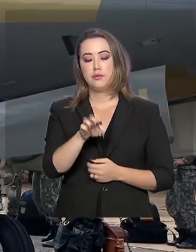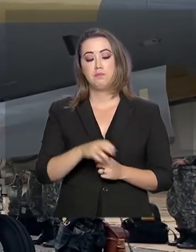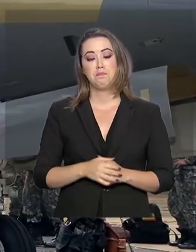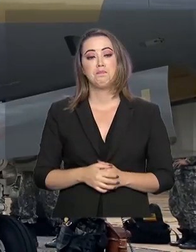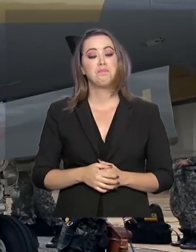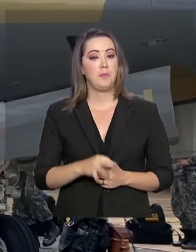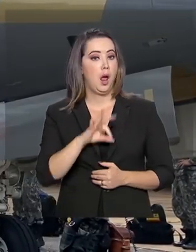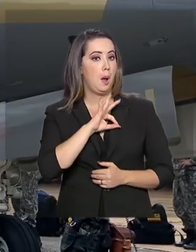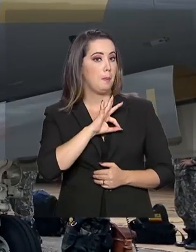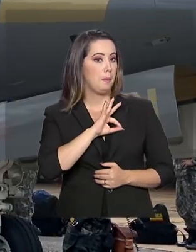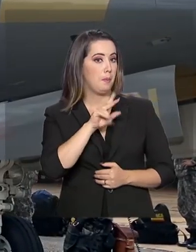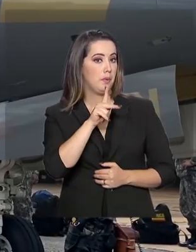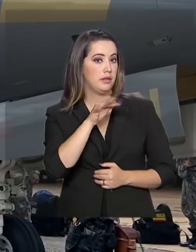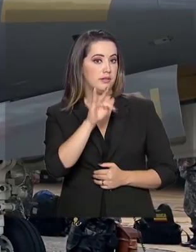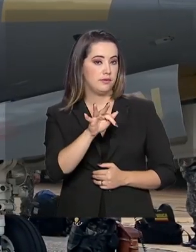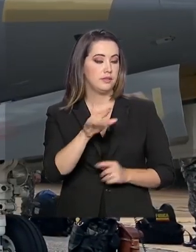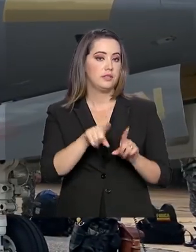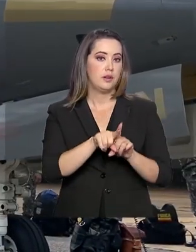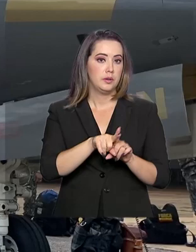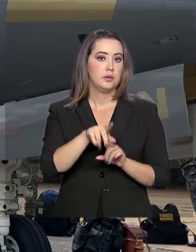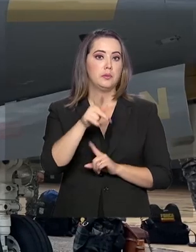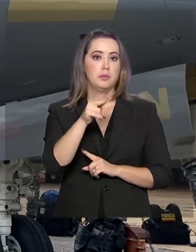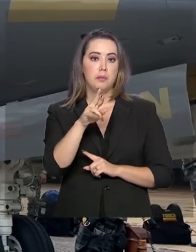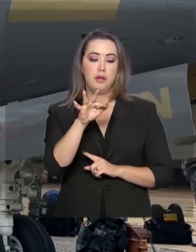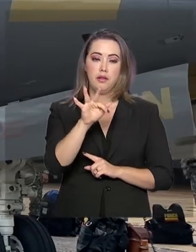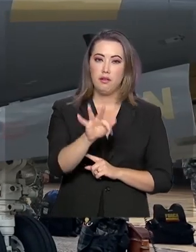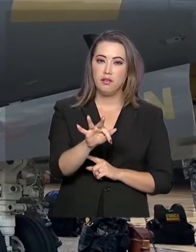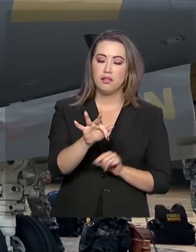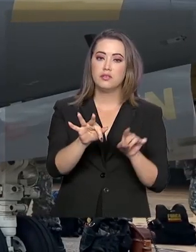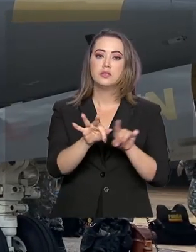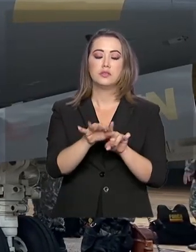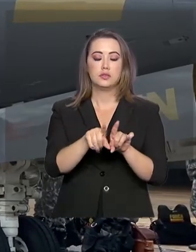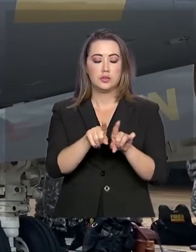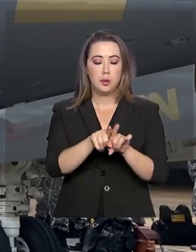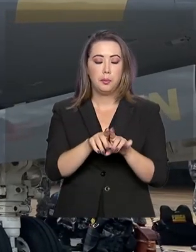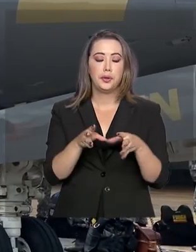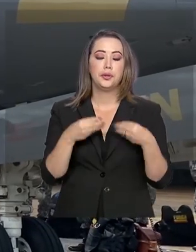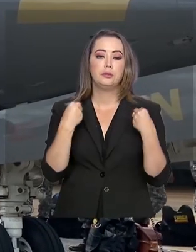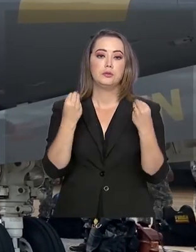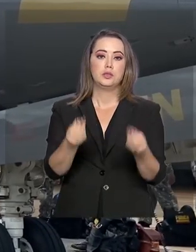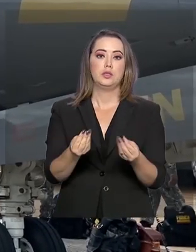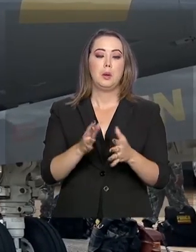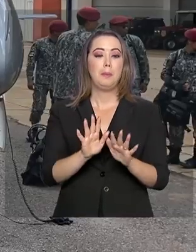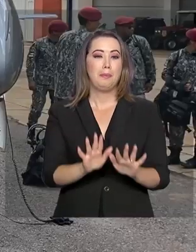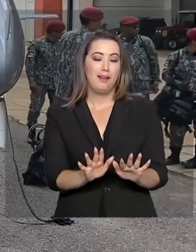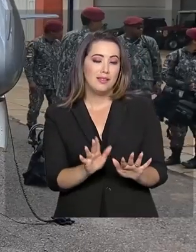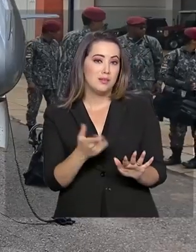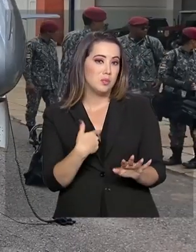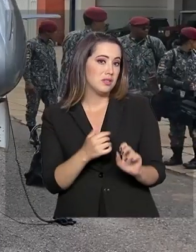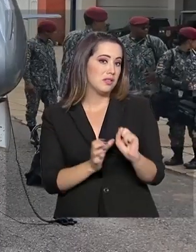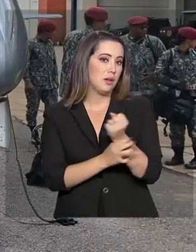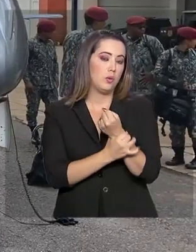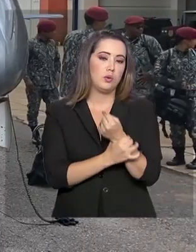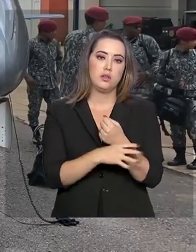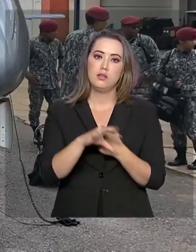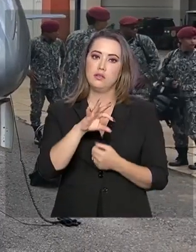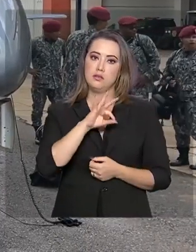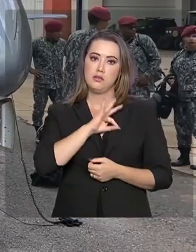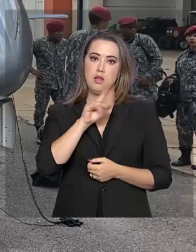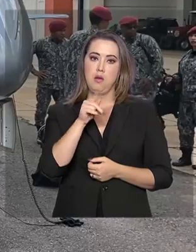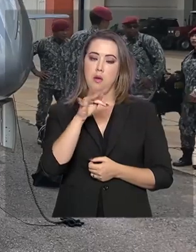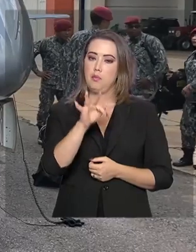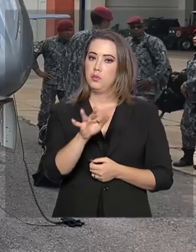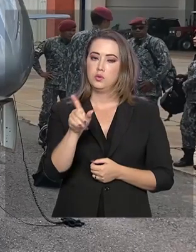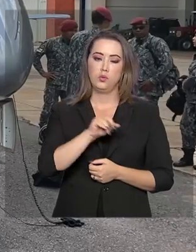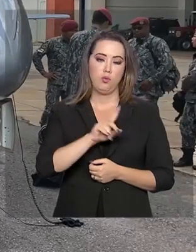reforçar essa segurança, mas por questões de segurança, a Polícia Federal disse que não vai informar a quantidade de homens, o contingente de policiais que